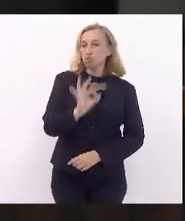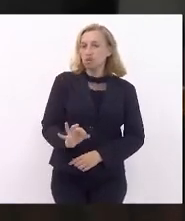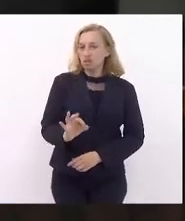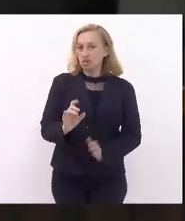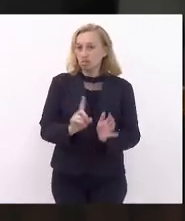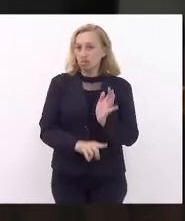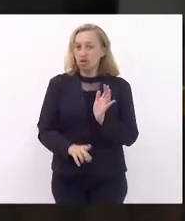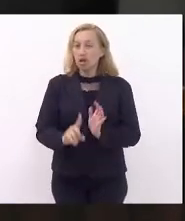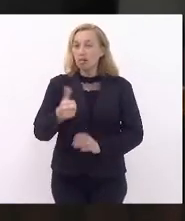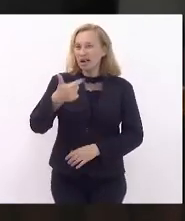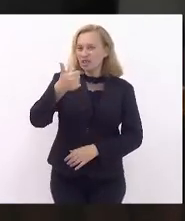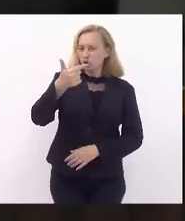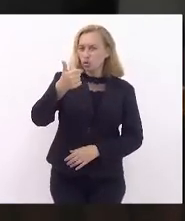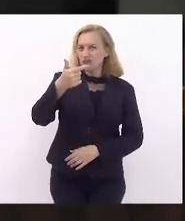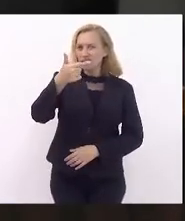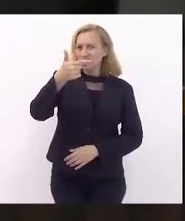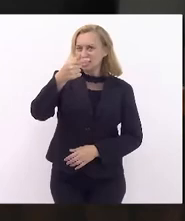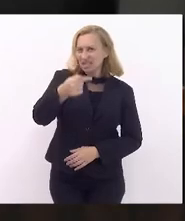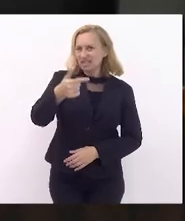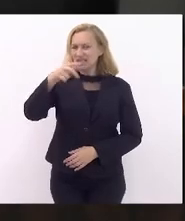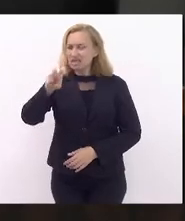para R 12,75.